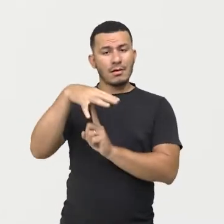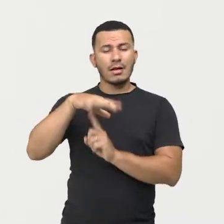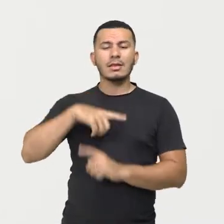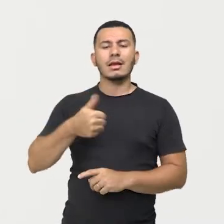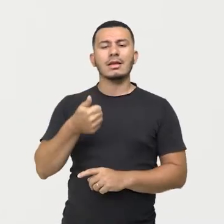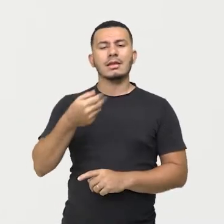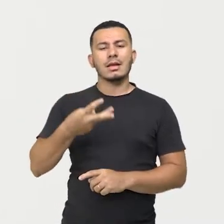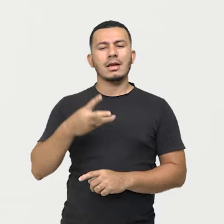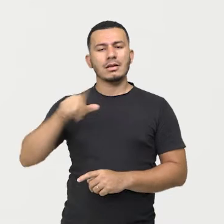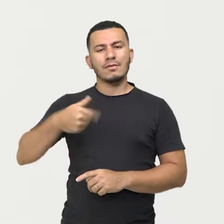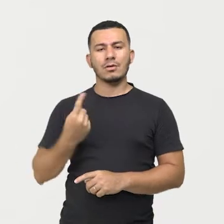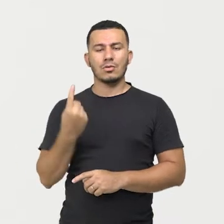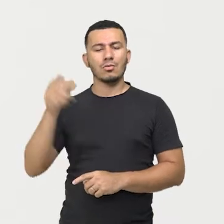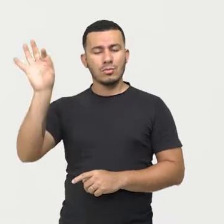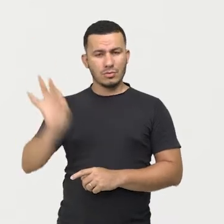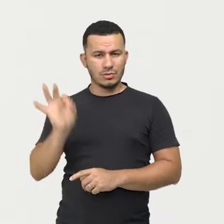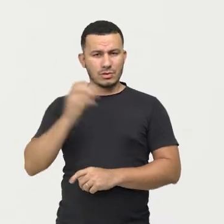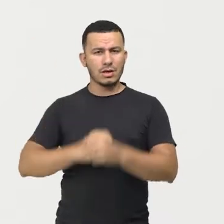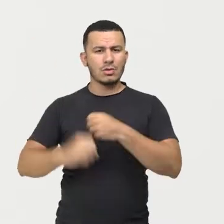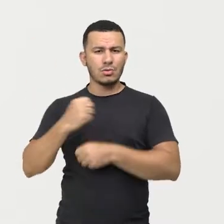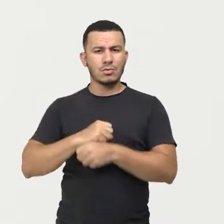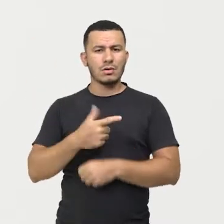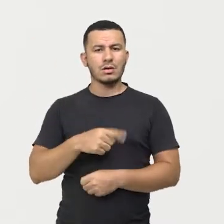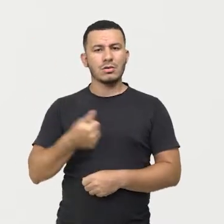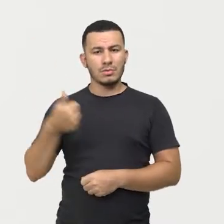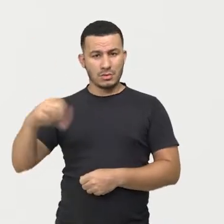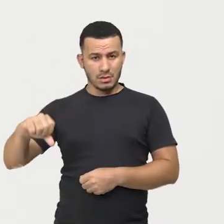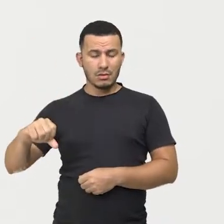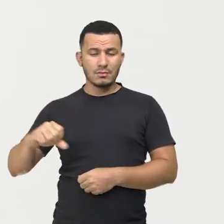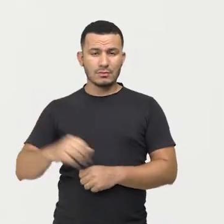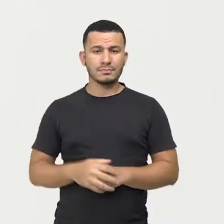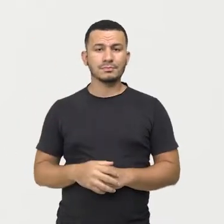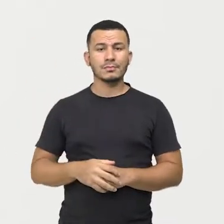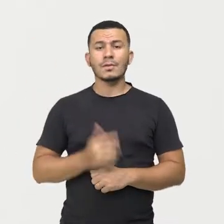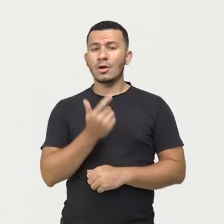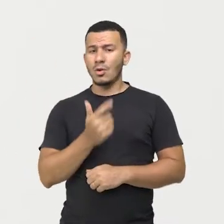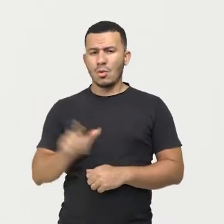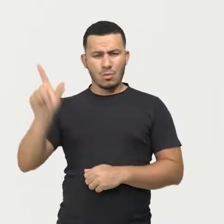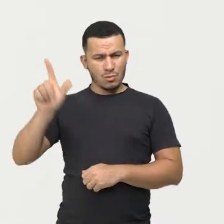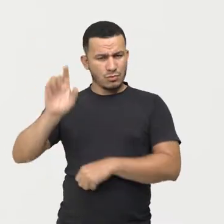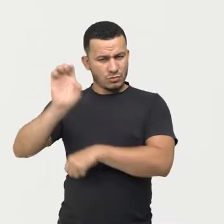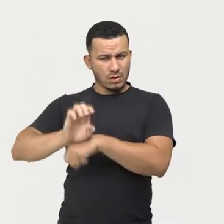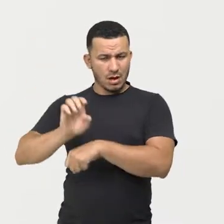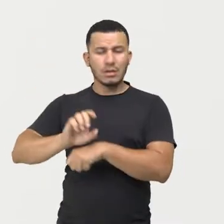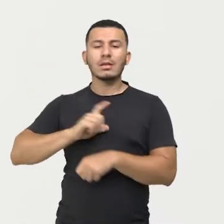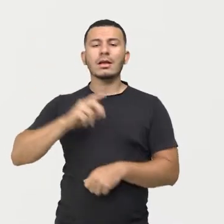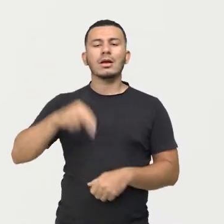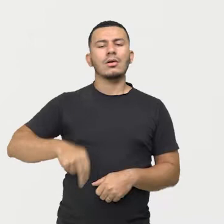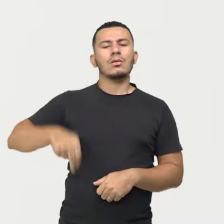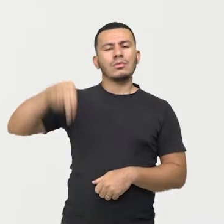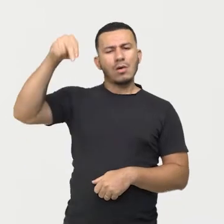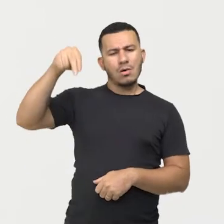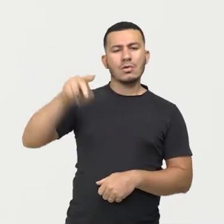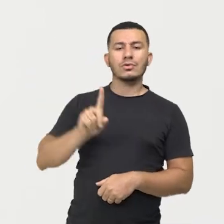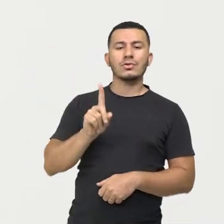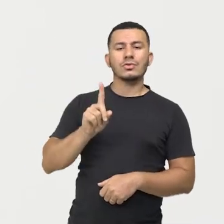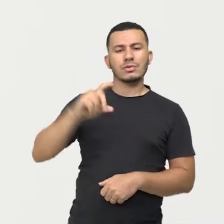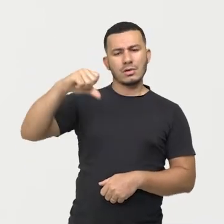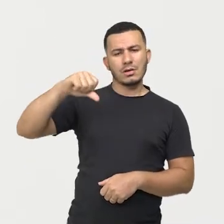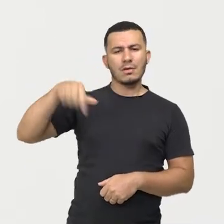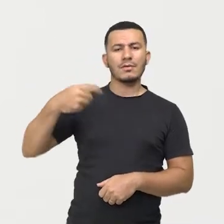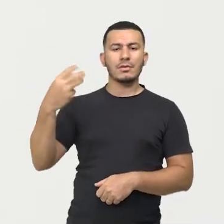13,1% no ano de 2019. Depois nós temos aqui a região norte, com 19